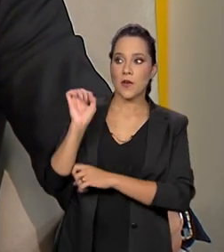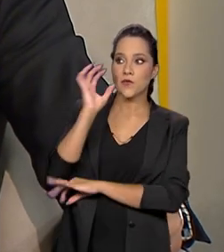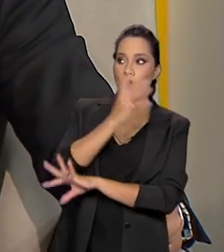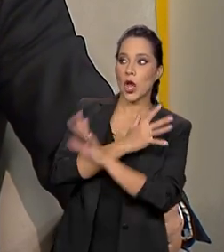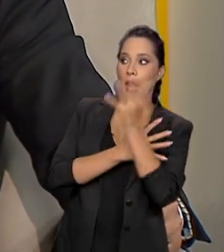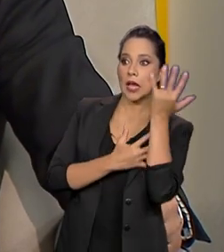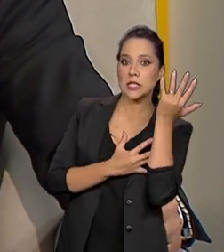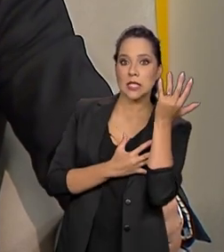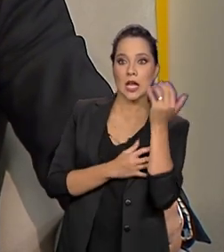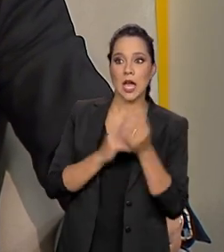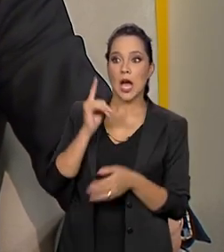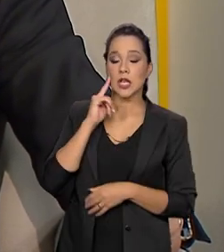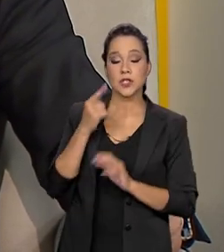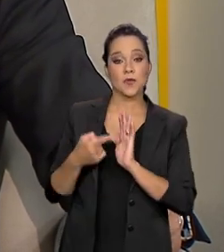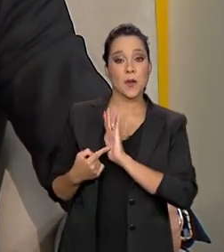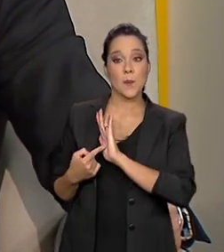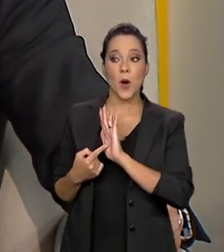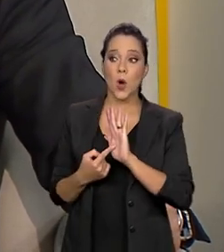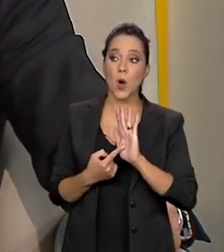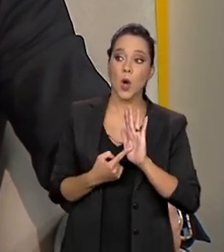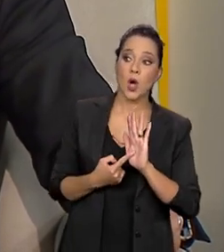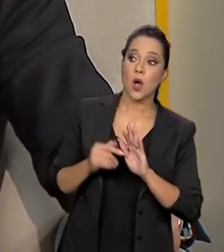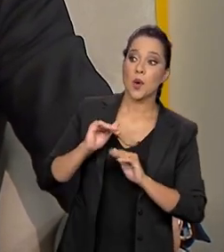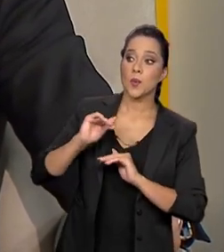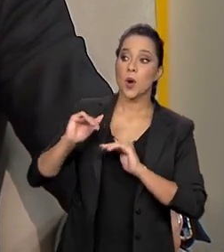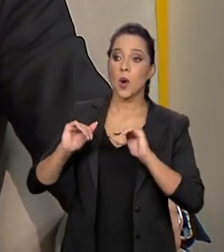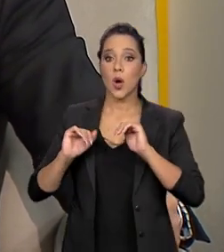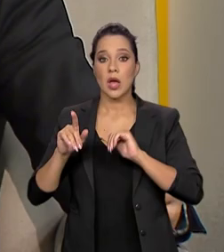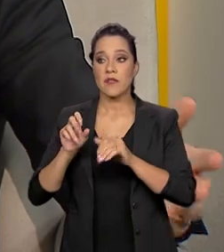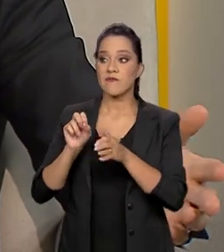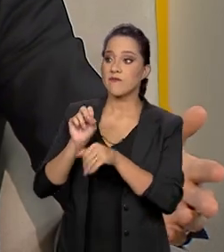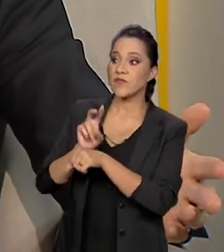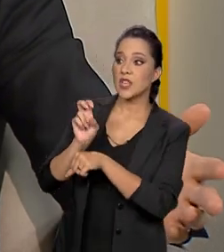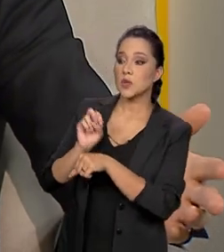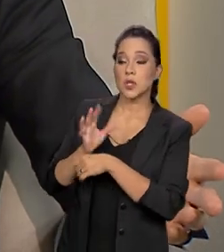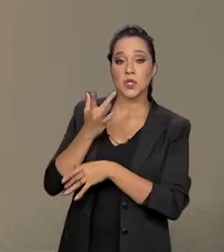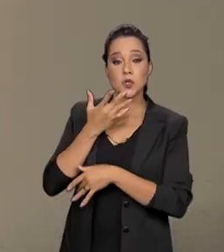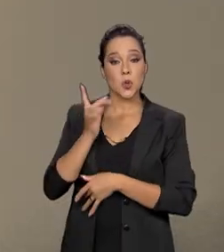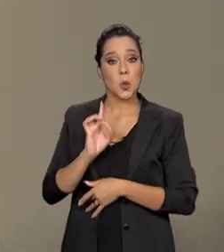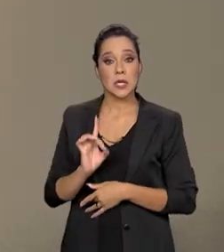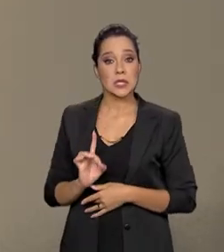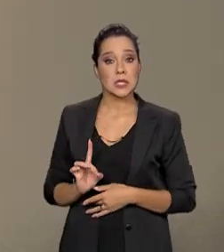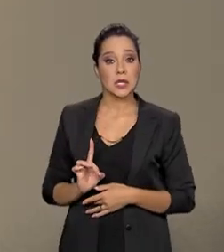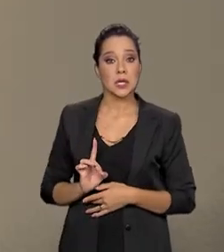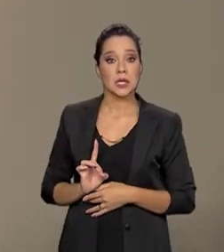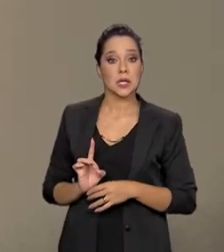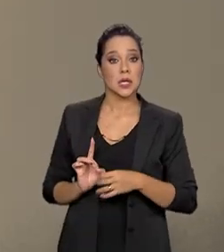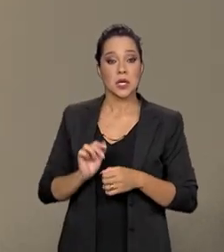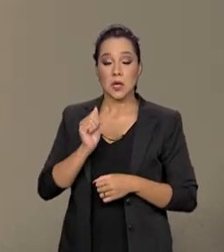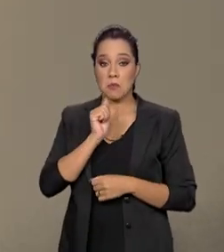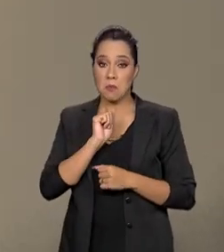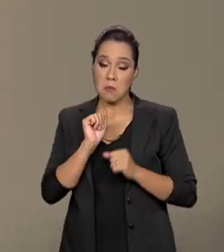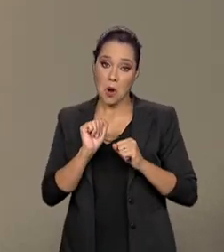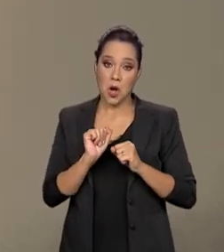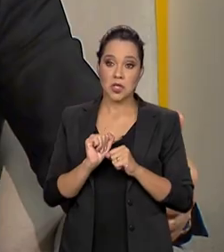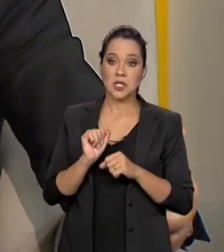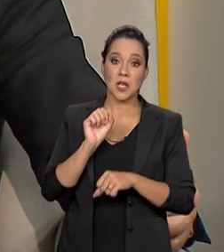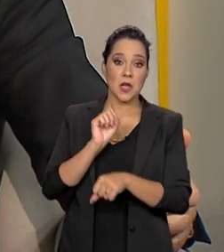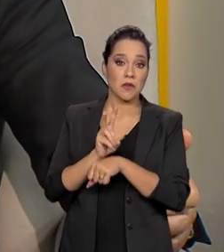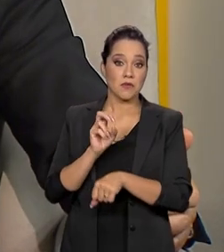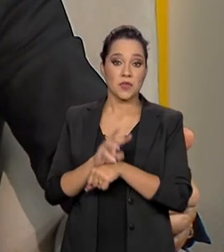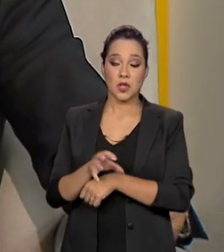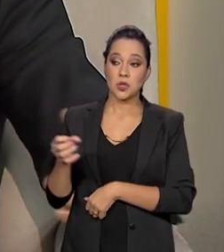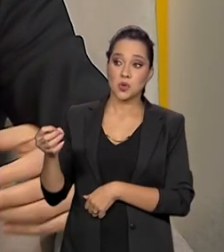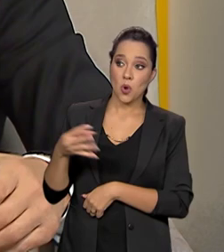a gente vai se expondo e trazendo vírus que a gente não conhecia, que pode ser emergente ou